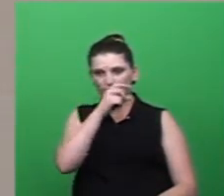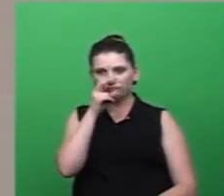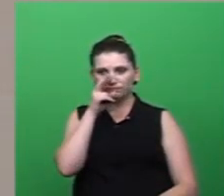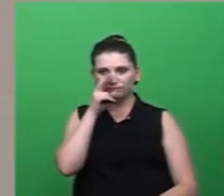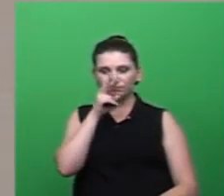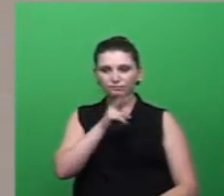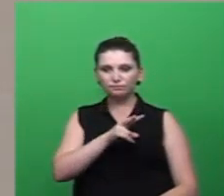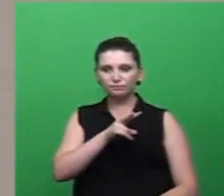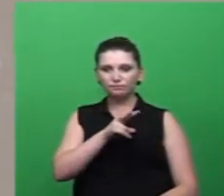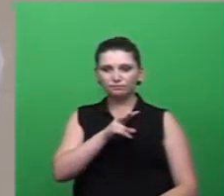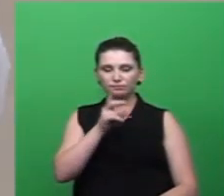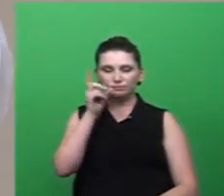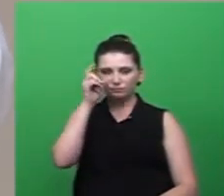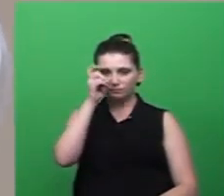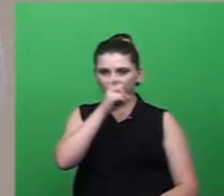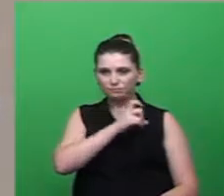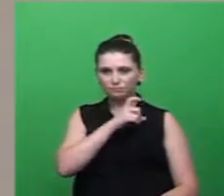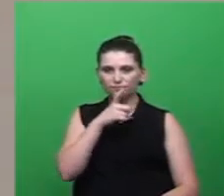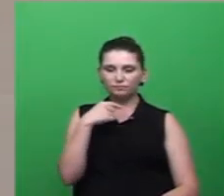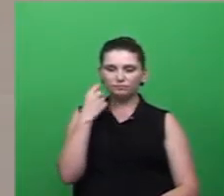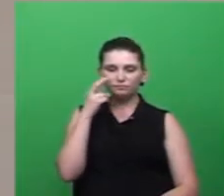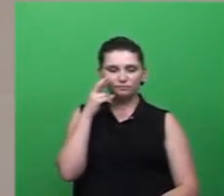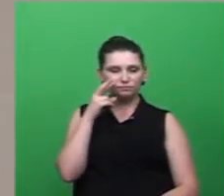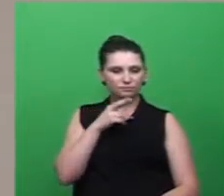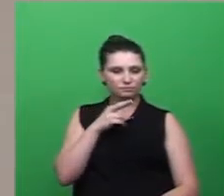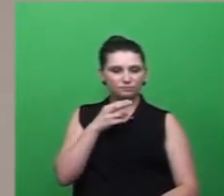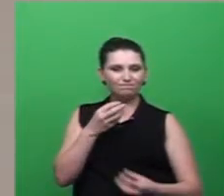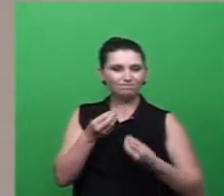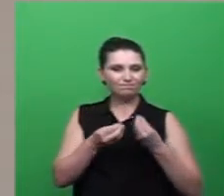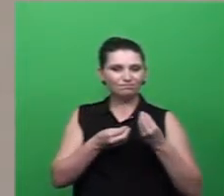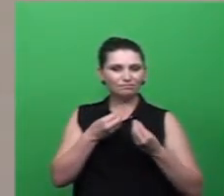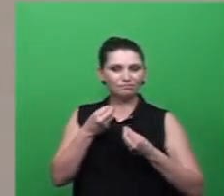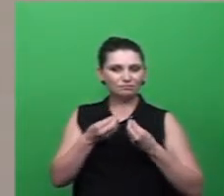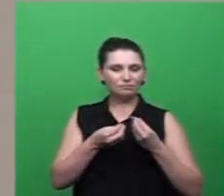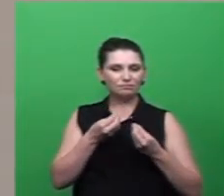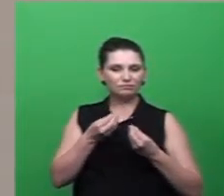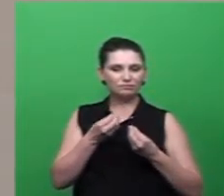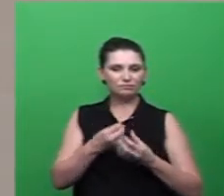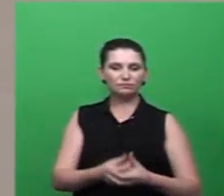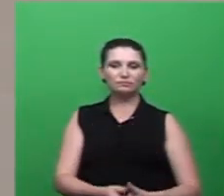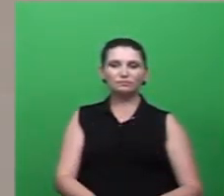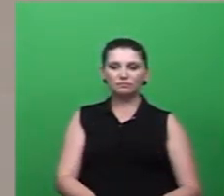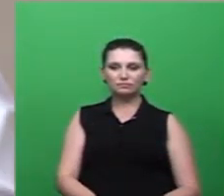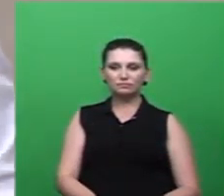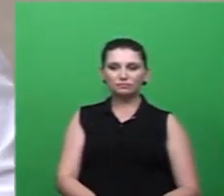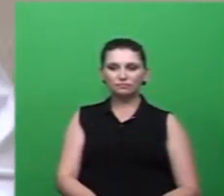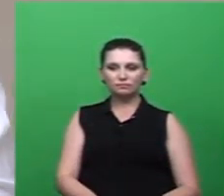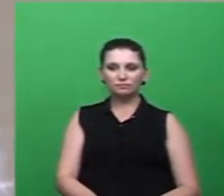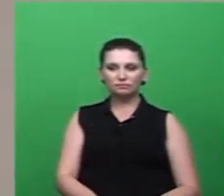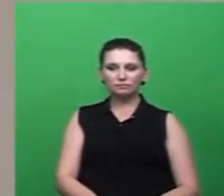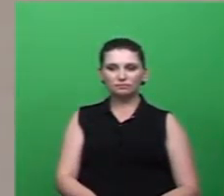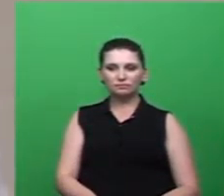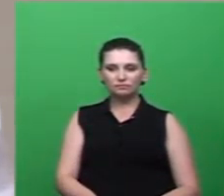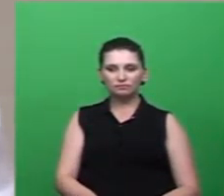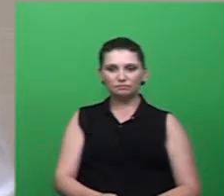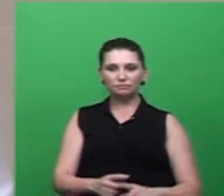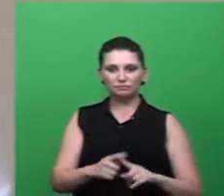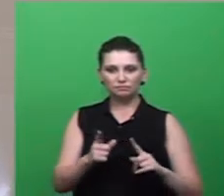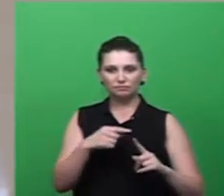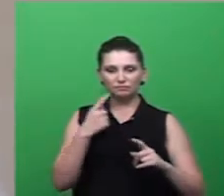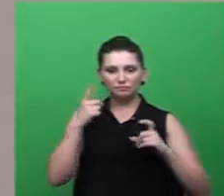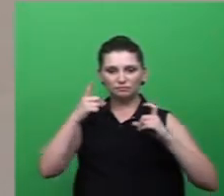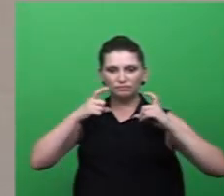aqueles determinados focos que estão ali à mercê nós nos preocupamos também em relatar